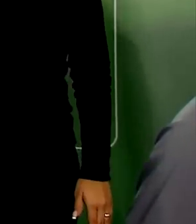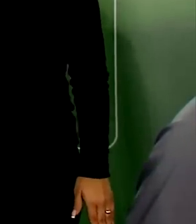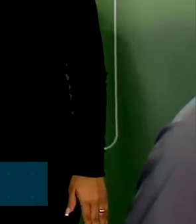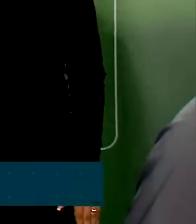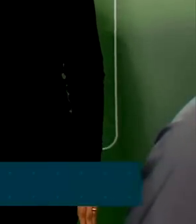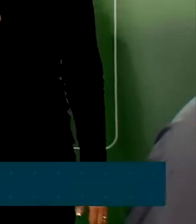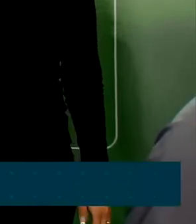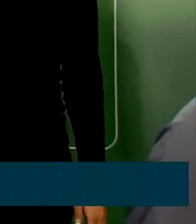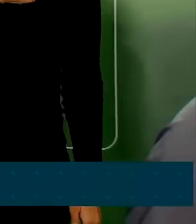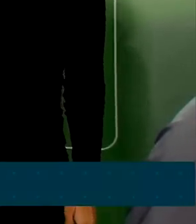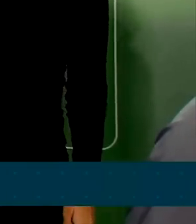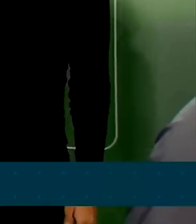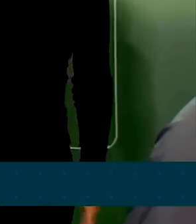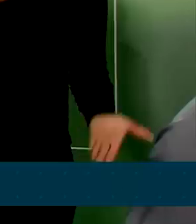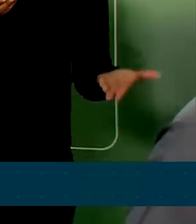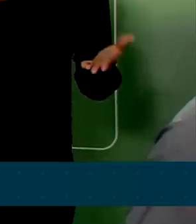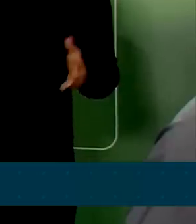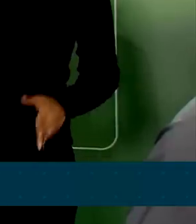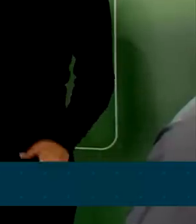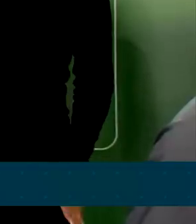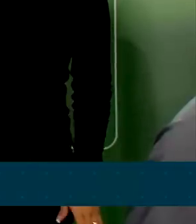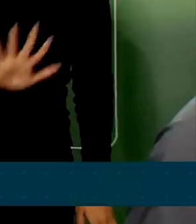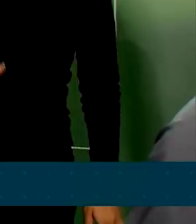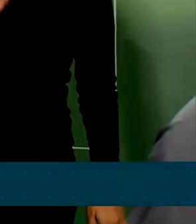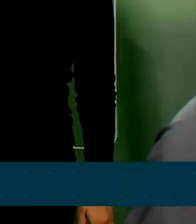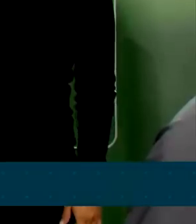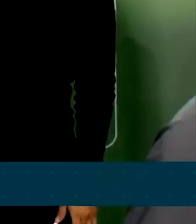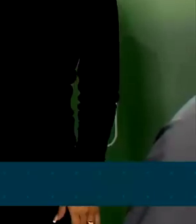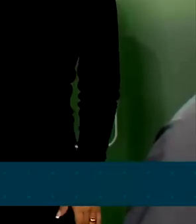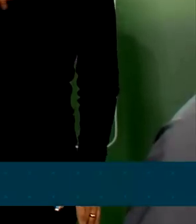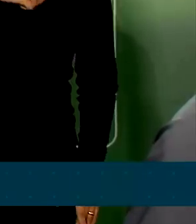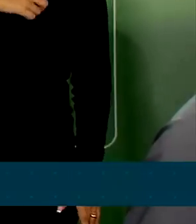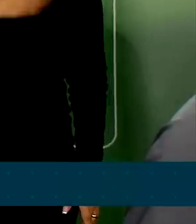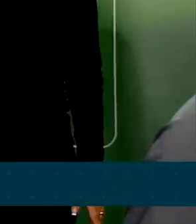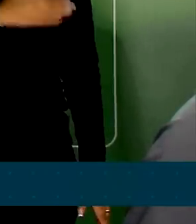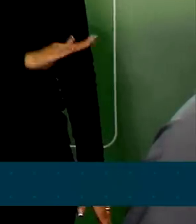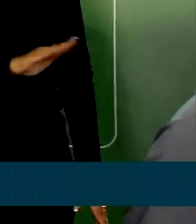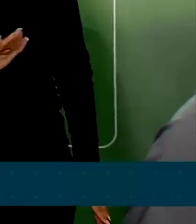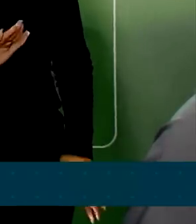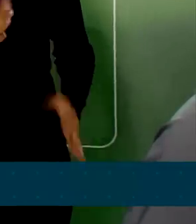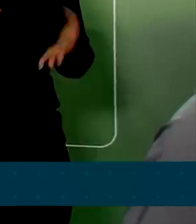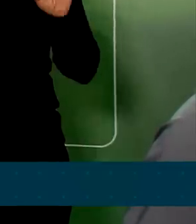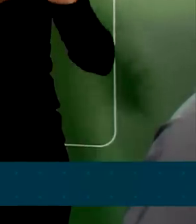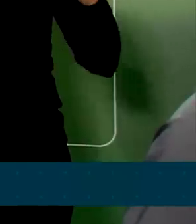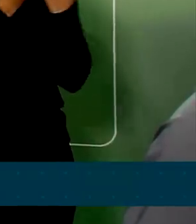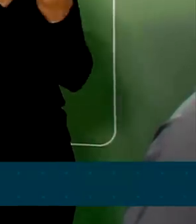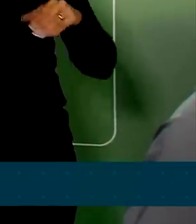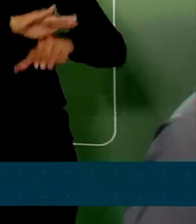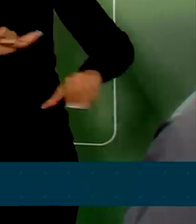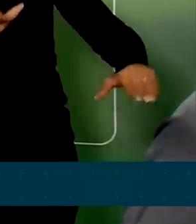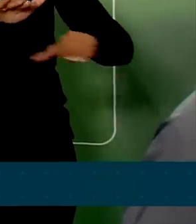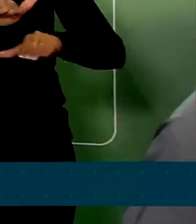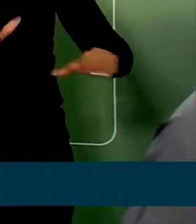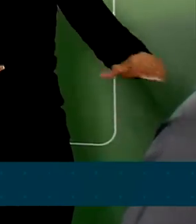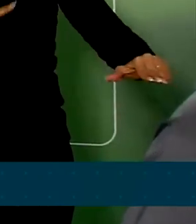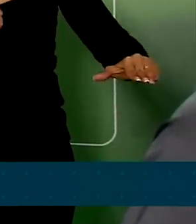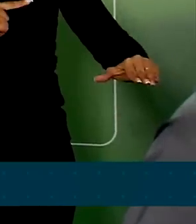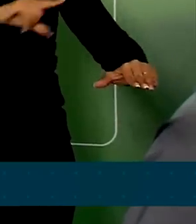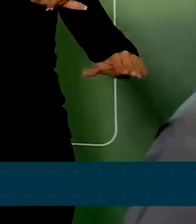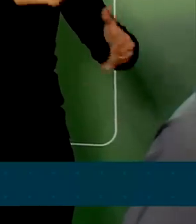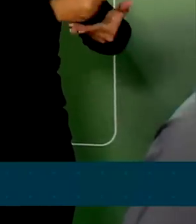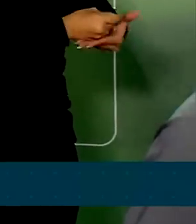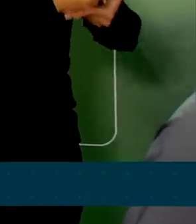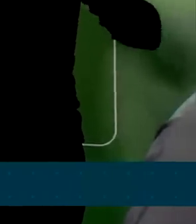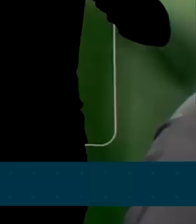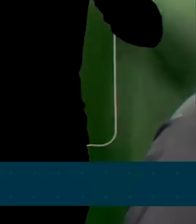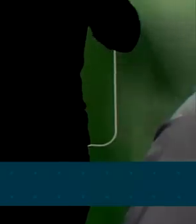e avós do Brasil para que levem as crianças da sua família para as mais